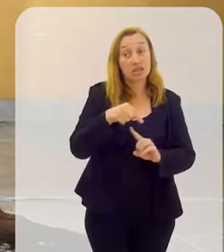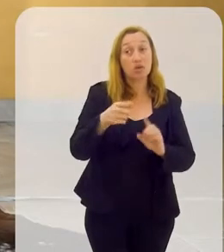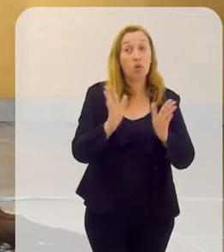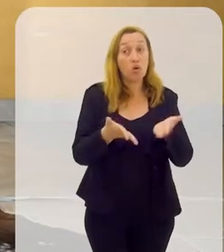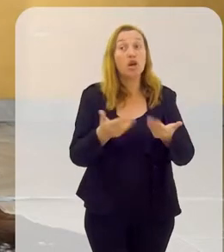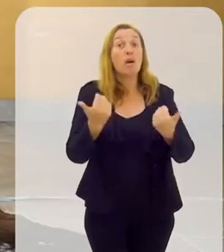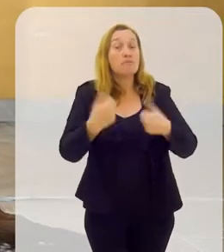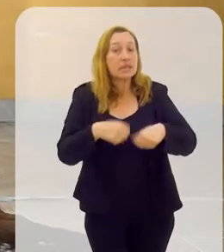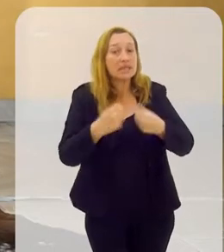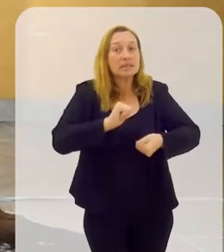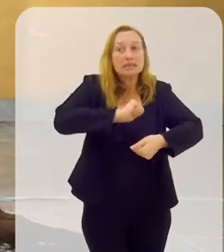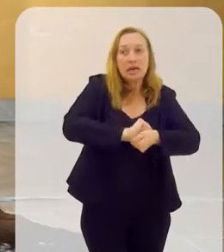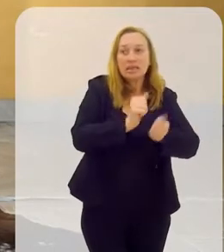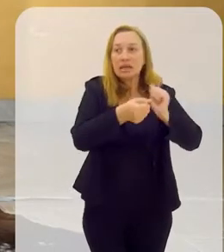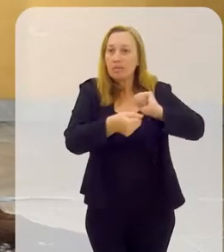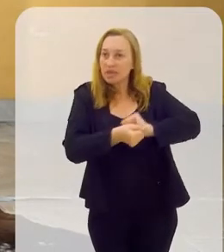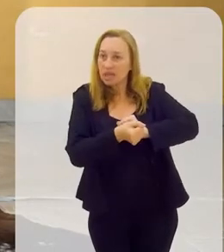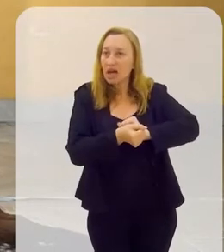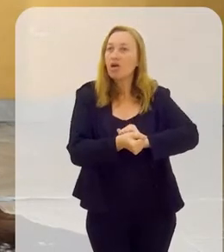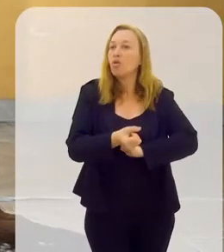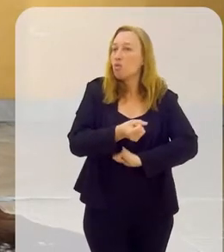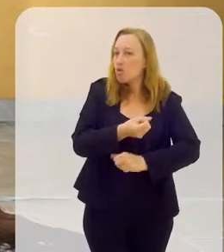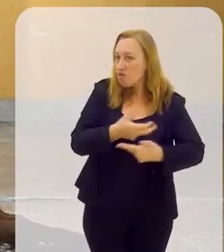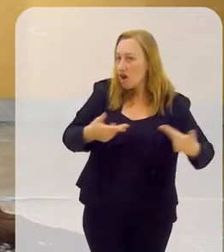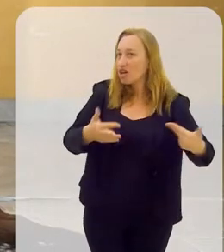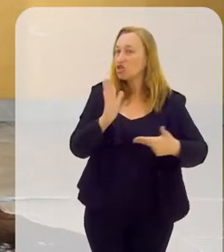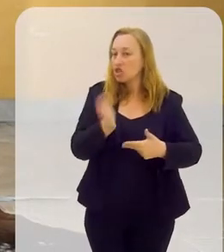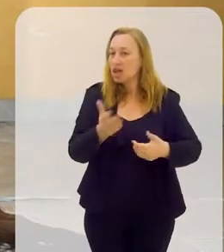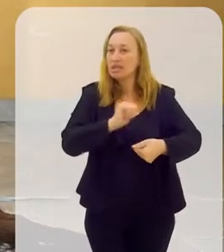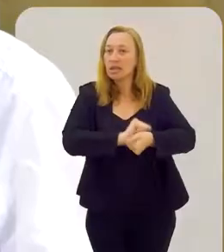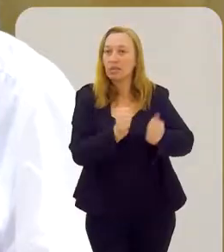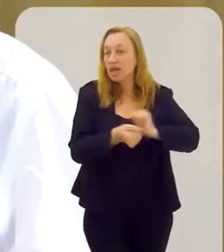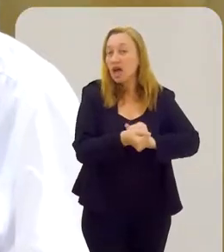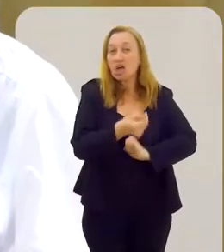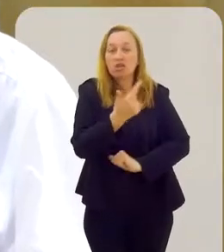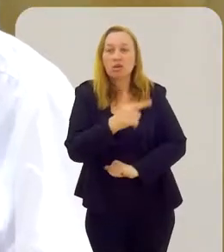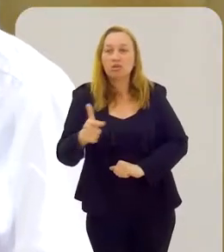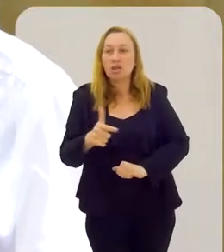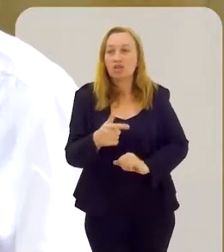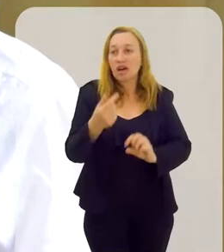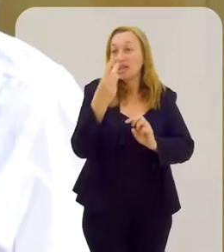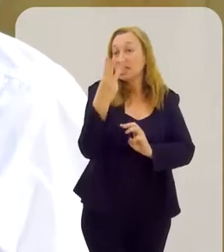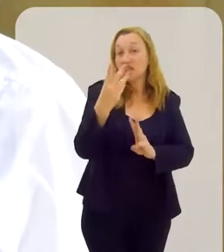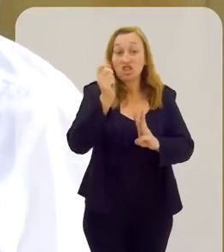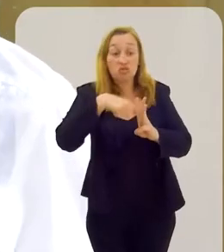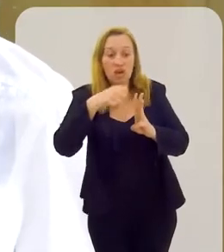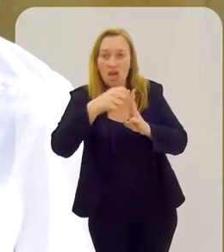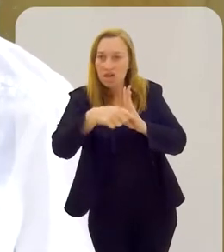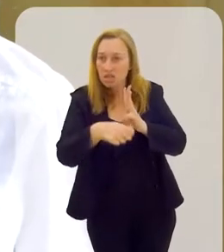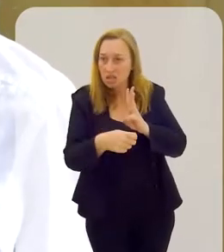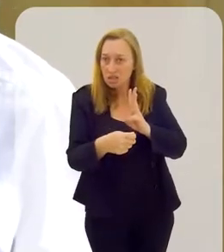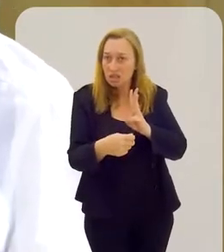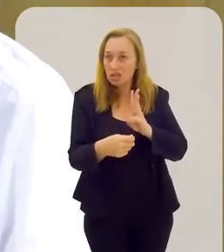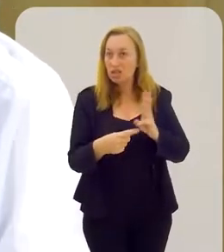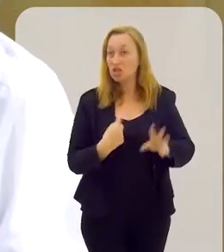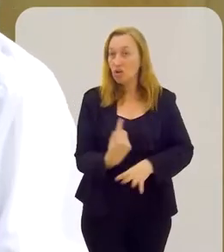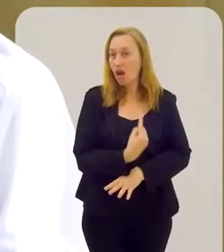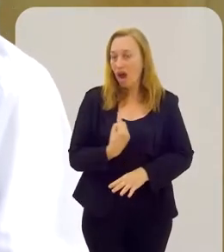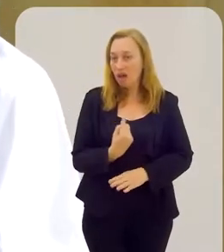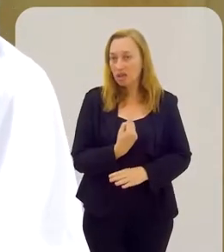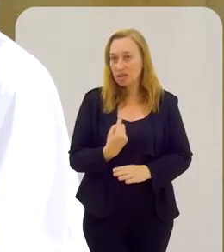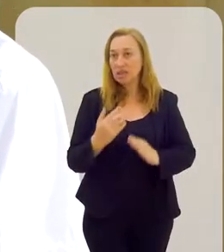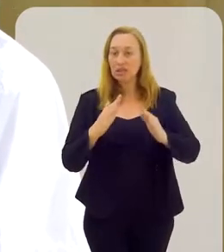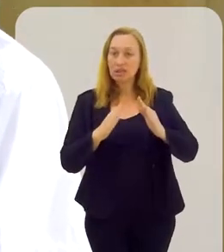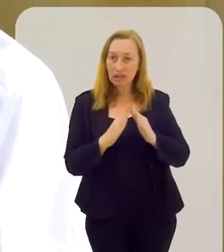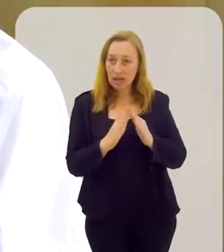santo hoje em dia precisa se adequar, como muitos já se adequaram, que a pessoa não tem como ficar três meses de querer. Ela pode ficar três